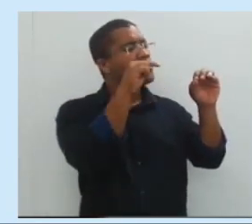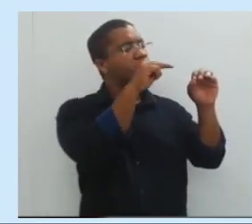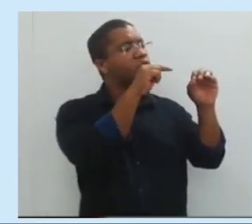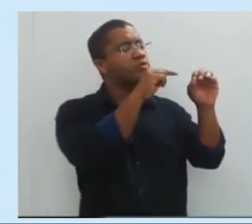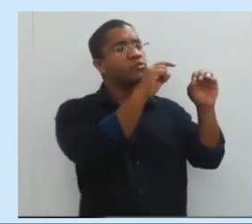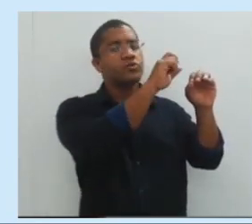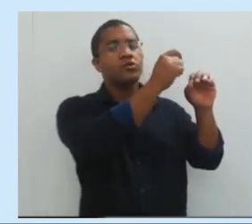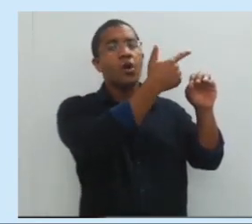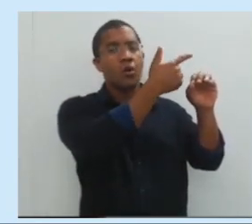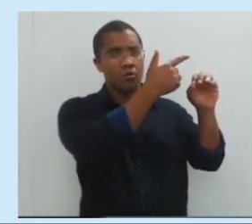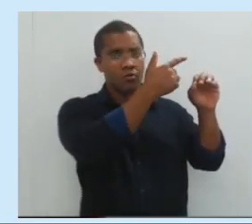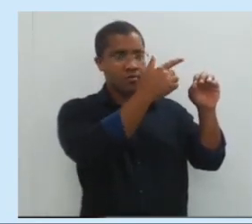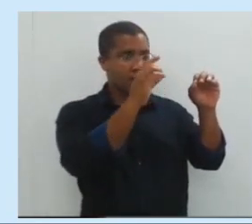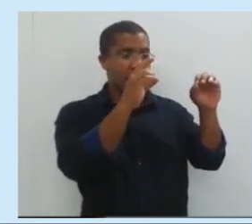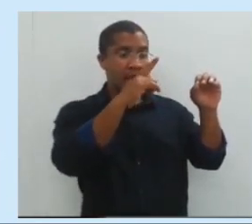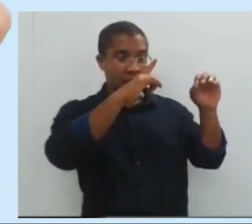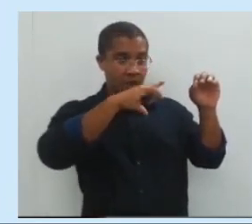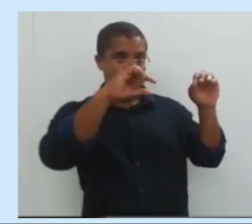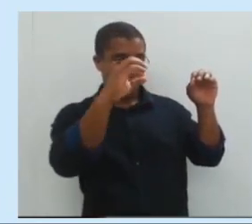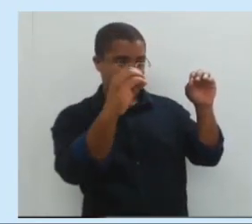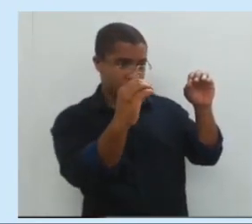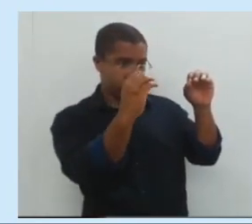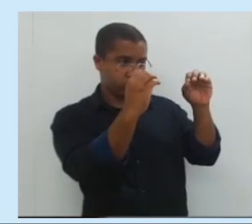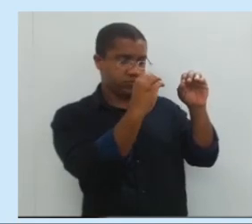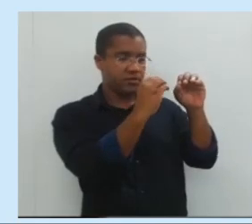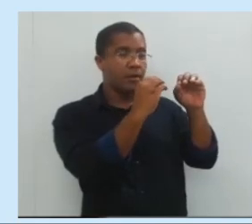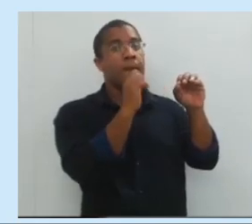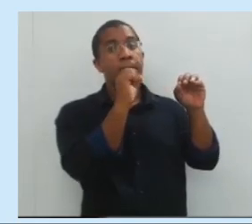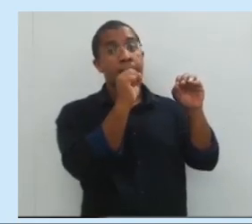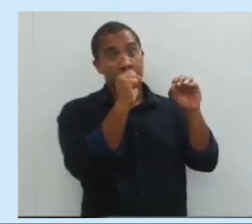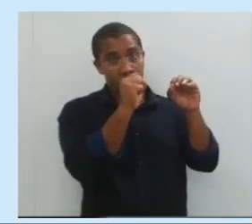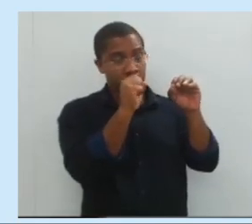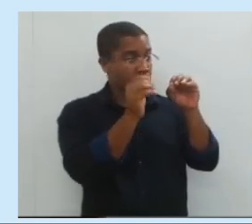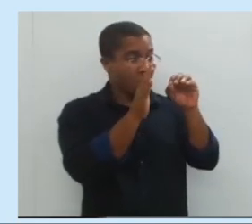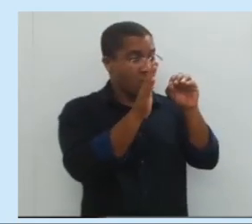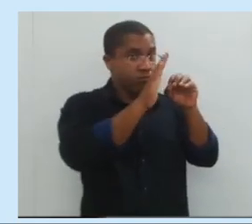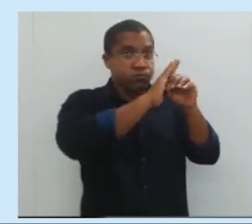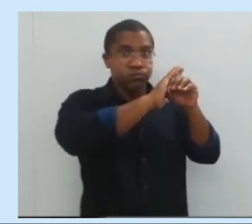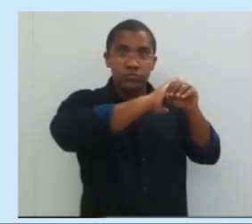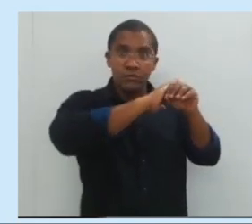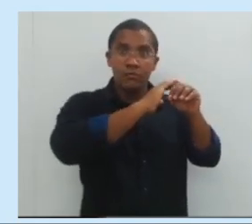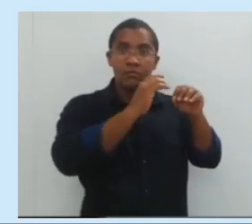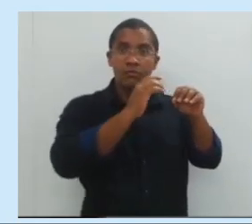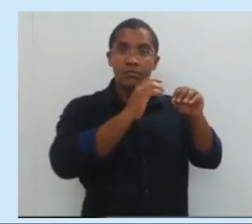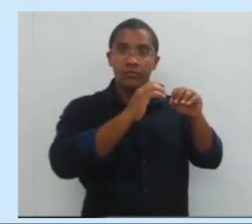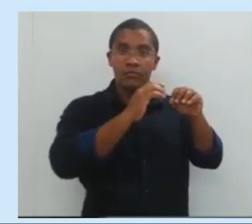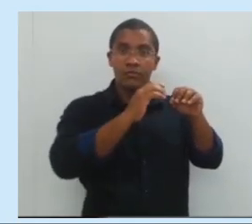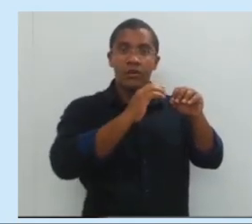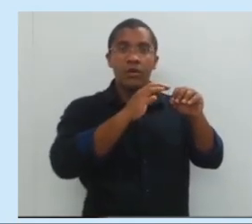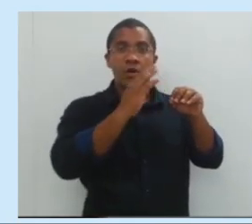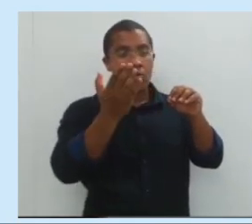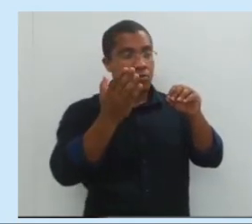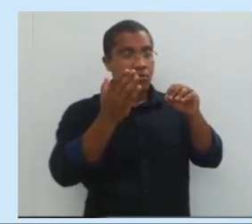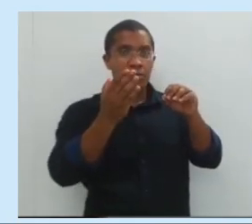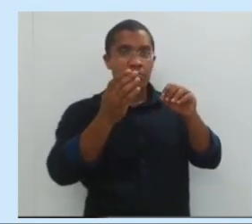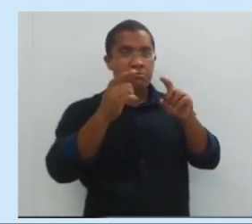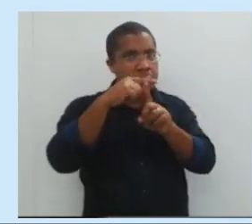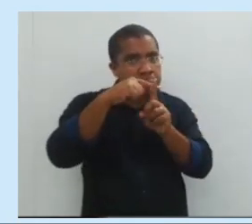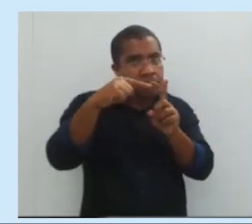lá na frente do Sol, pode ser total, parcial ou anelar.